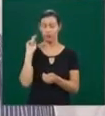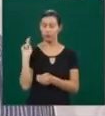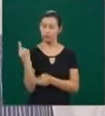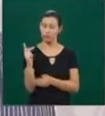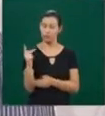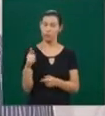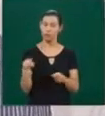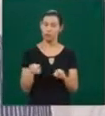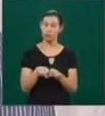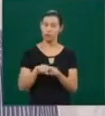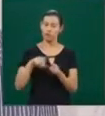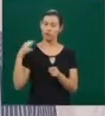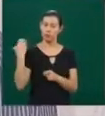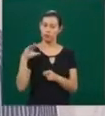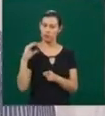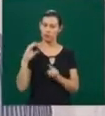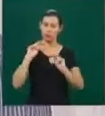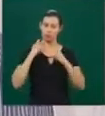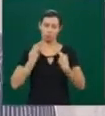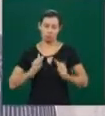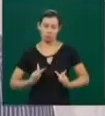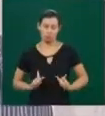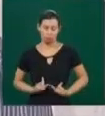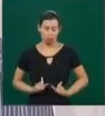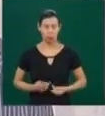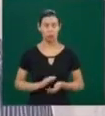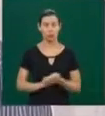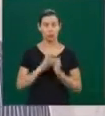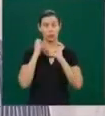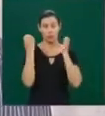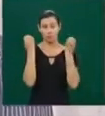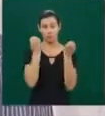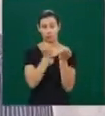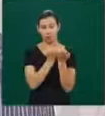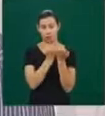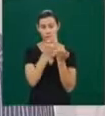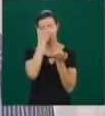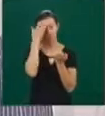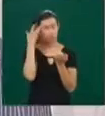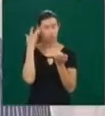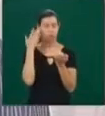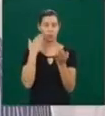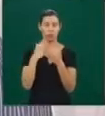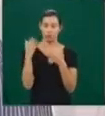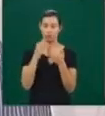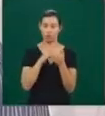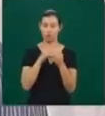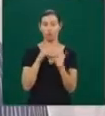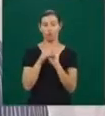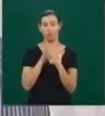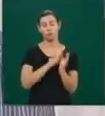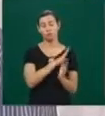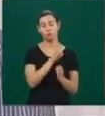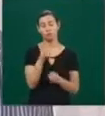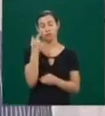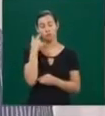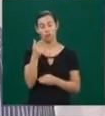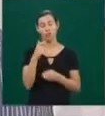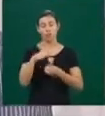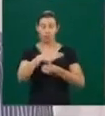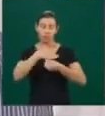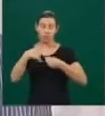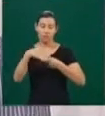das ciências humanas, mas é um evento que está aberto a toda a comunidade, envolve várias atividades de extensão. Então, eu queria aqui